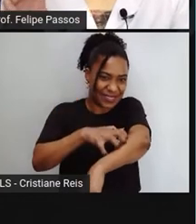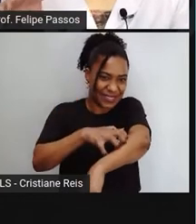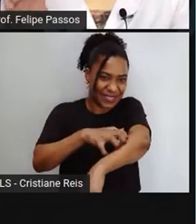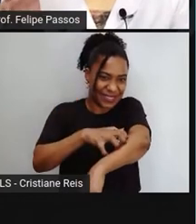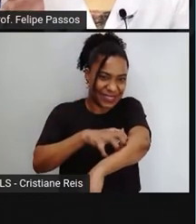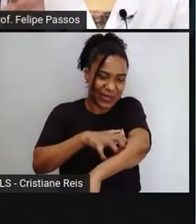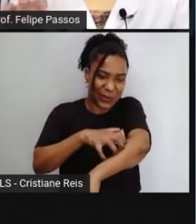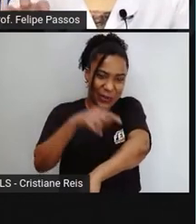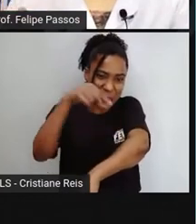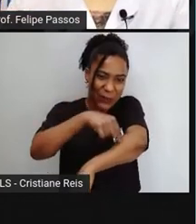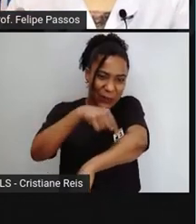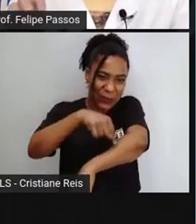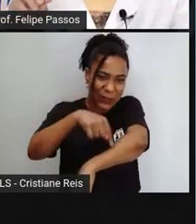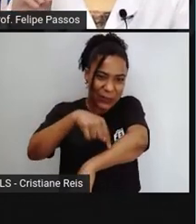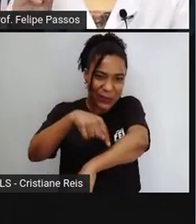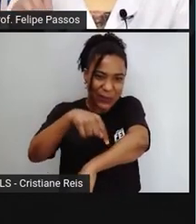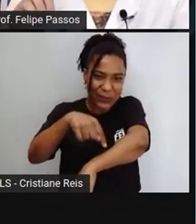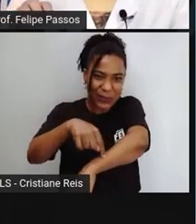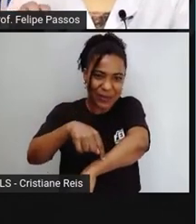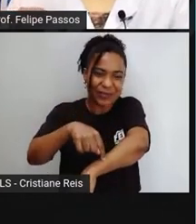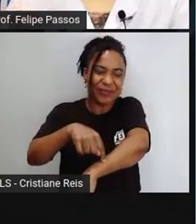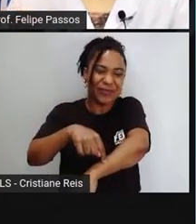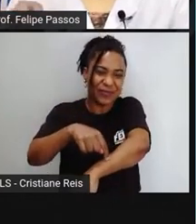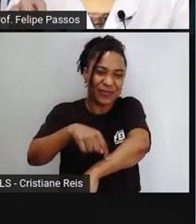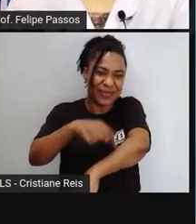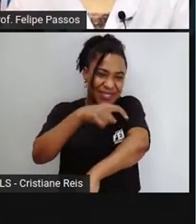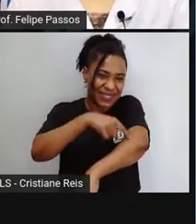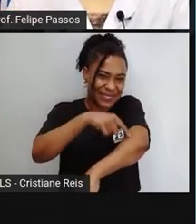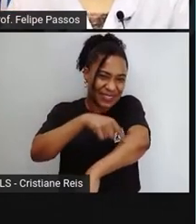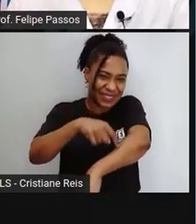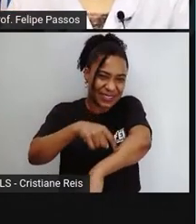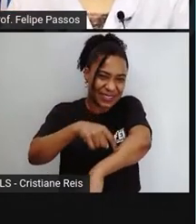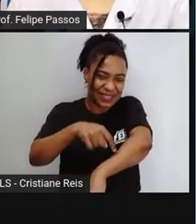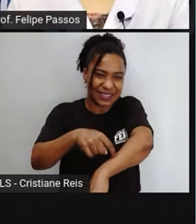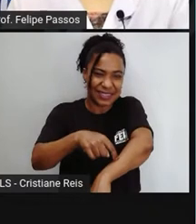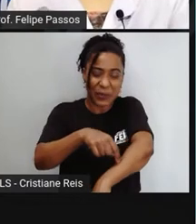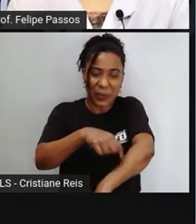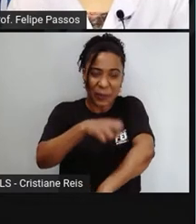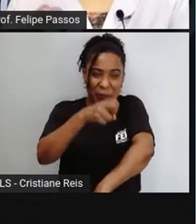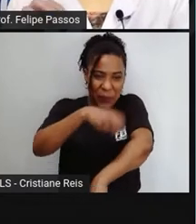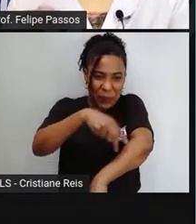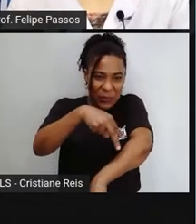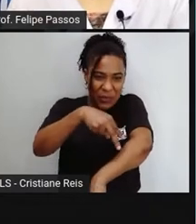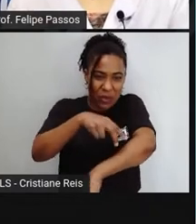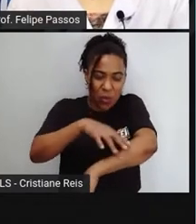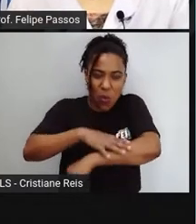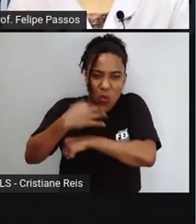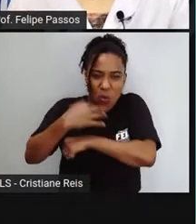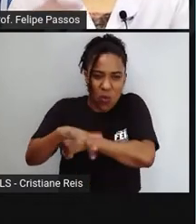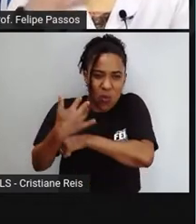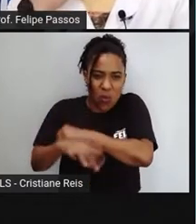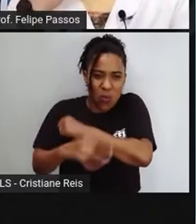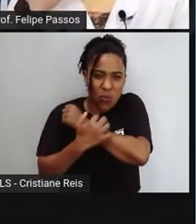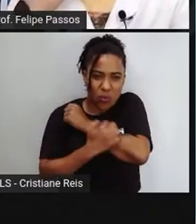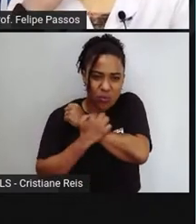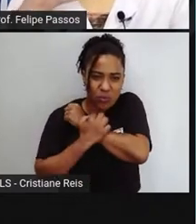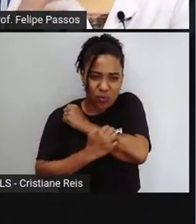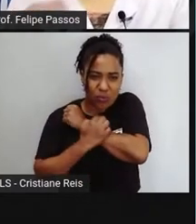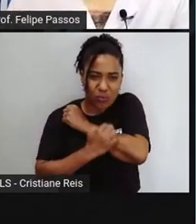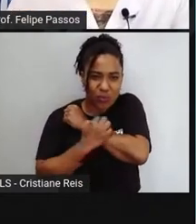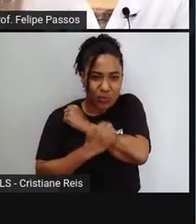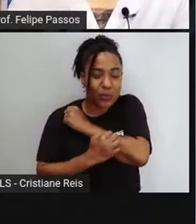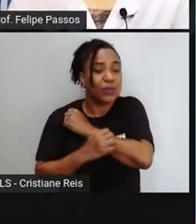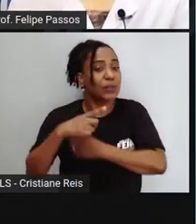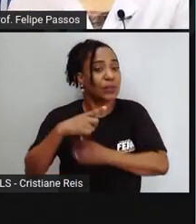esses espinhos, eles entram, e aí vão injetar essa peçonha lá dentro da sua pele. Então, esses acidentes com a lagarta de